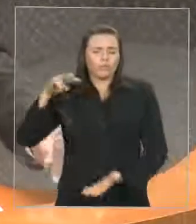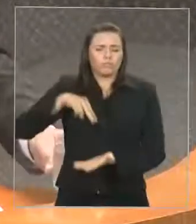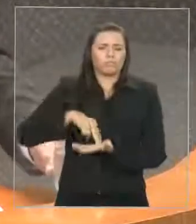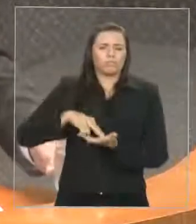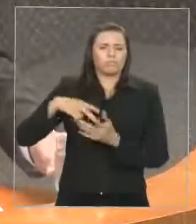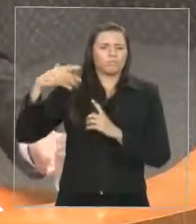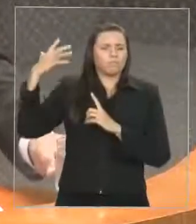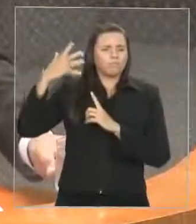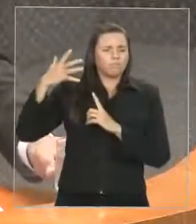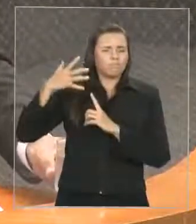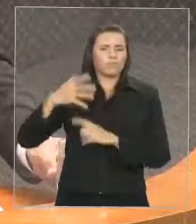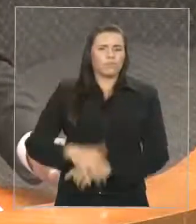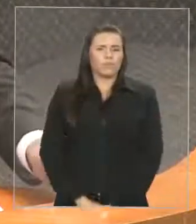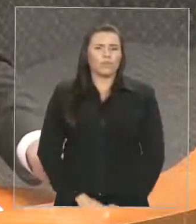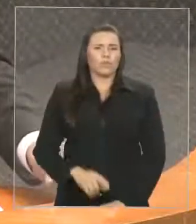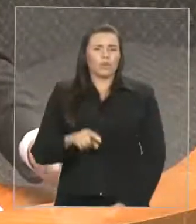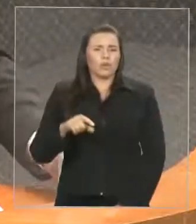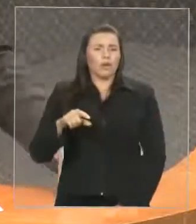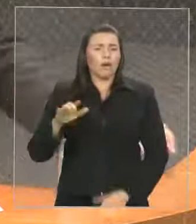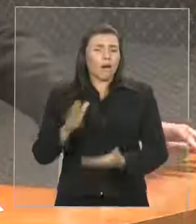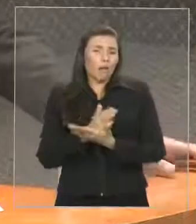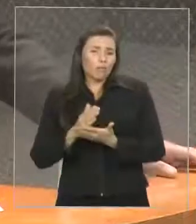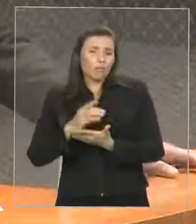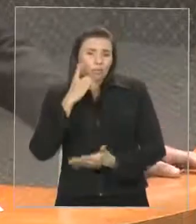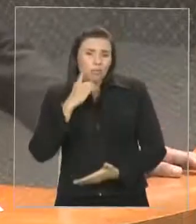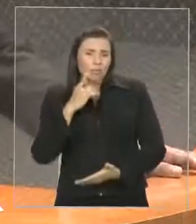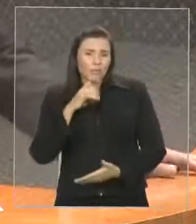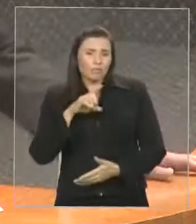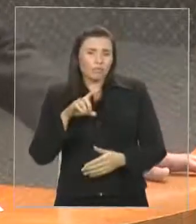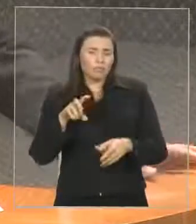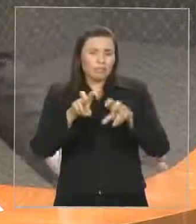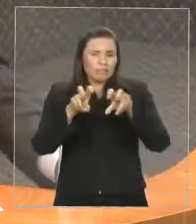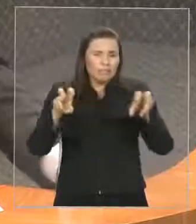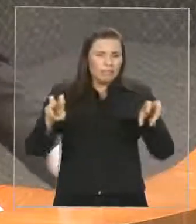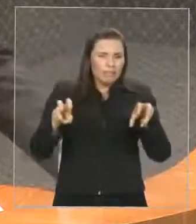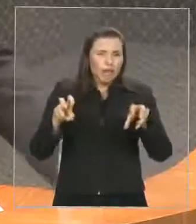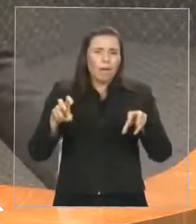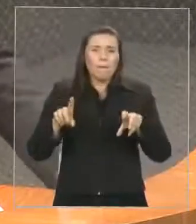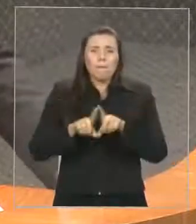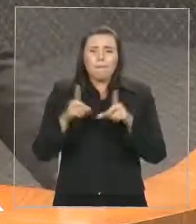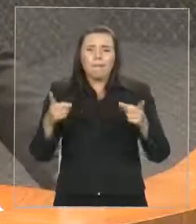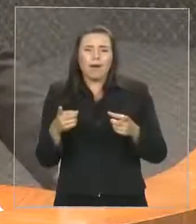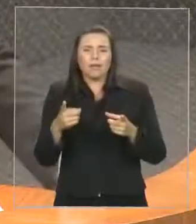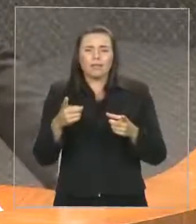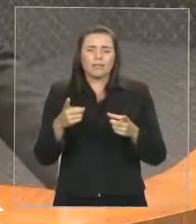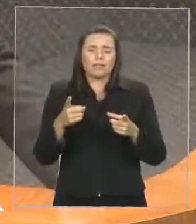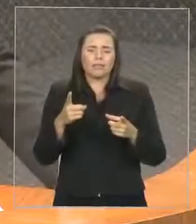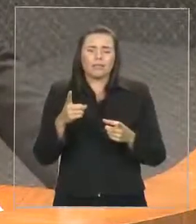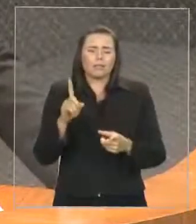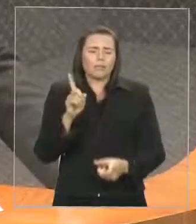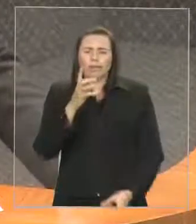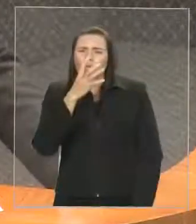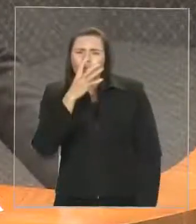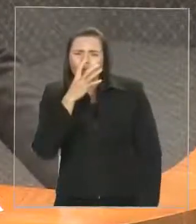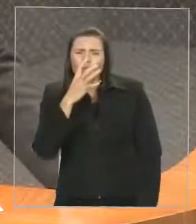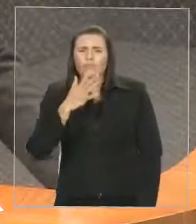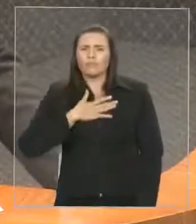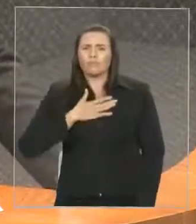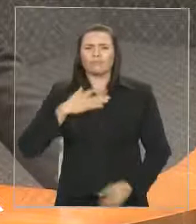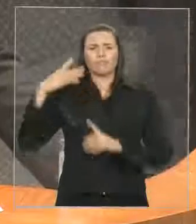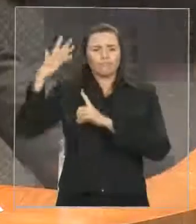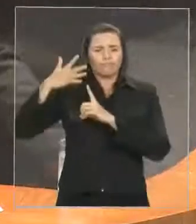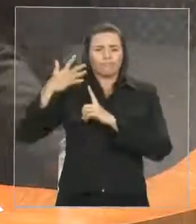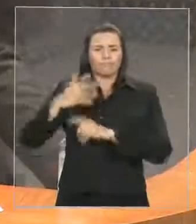dos demais pares. E eu procuro ser sempre atento e estava atento não só ao seu pronunciamento e quero ser